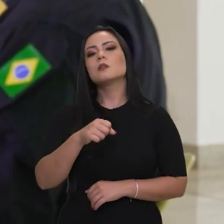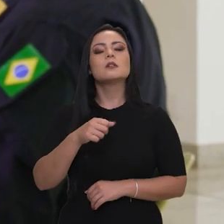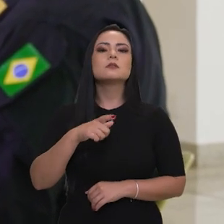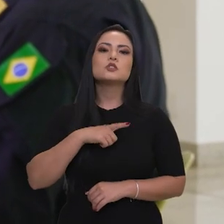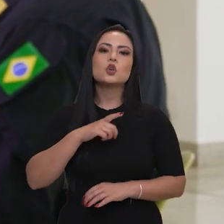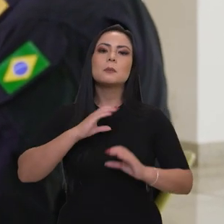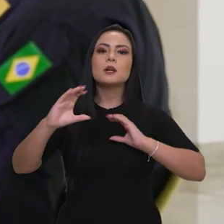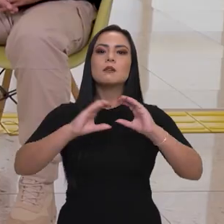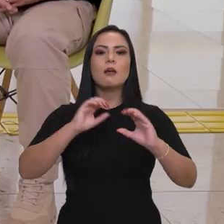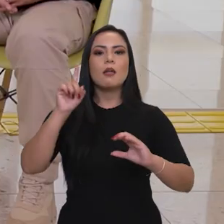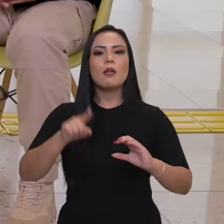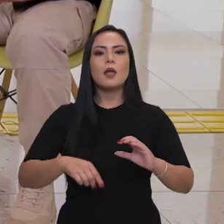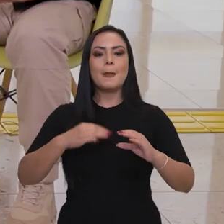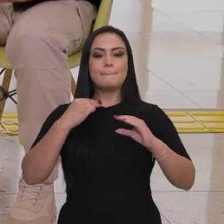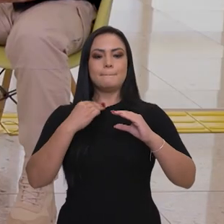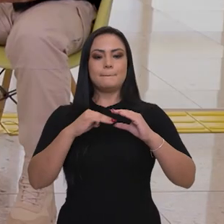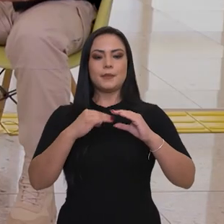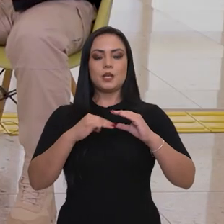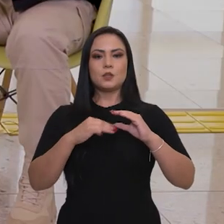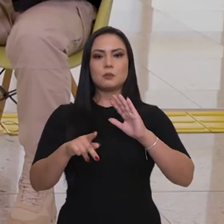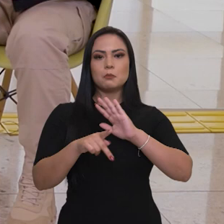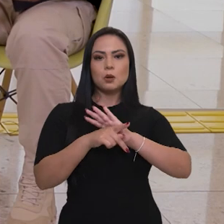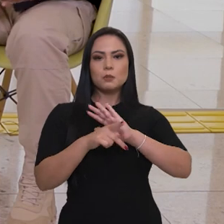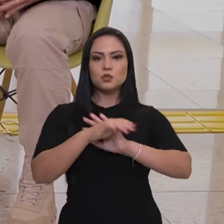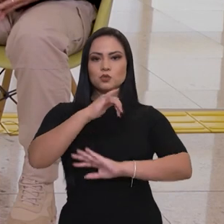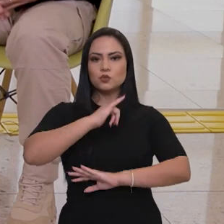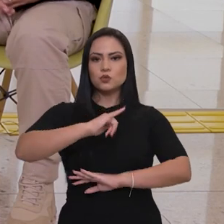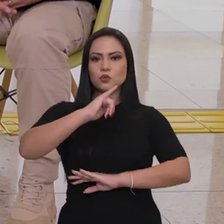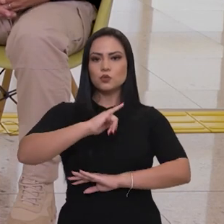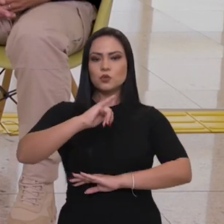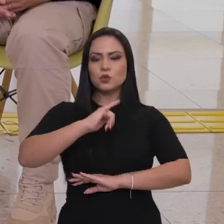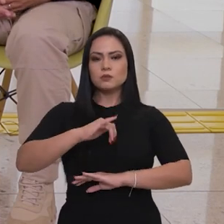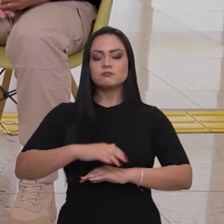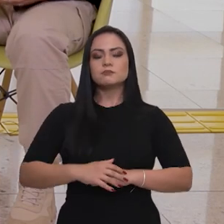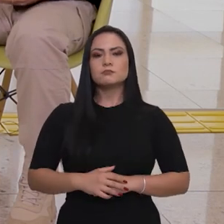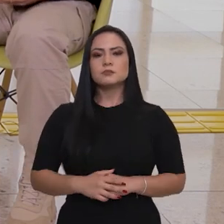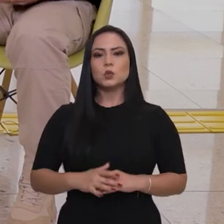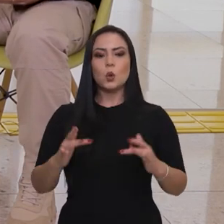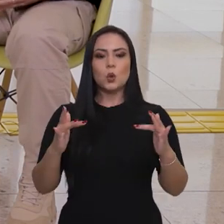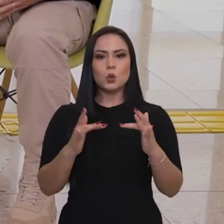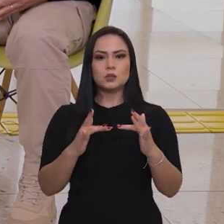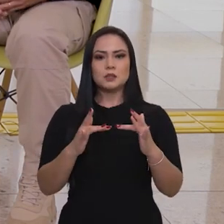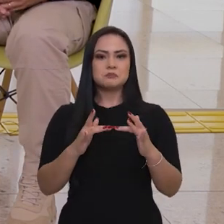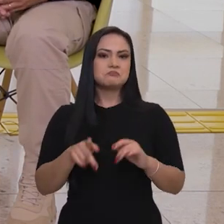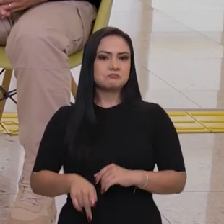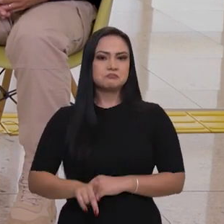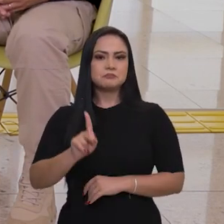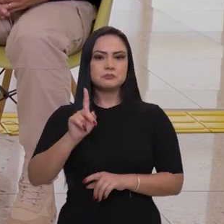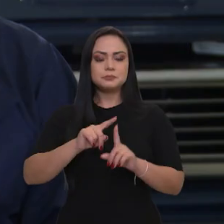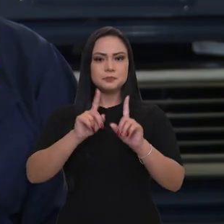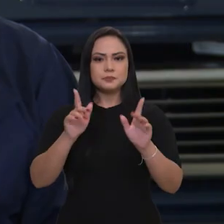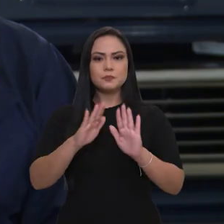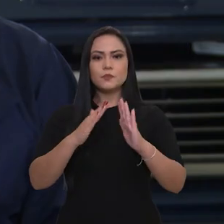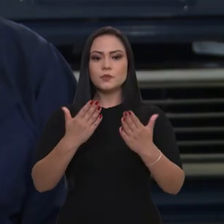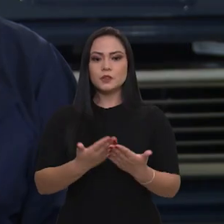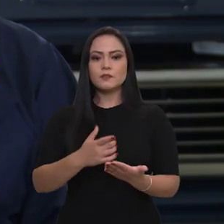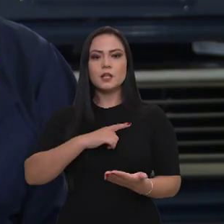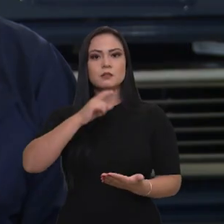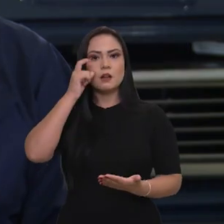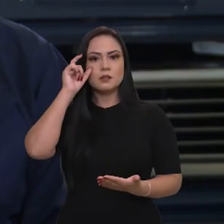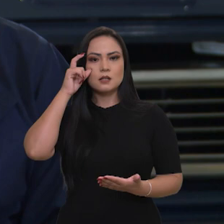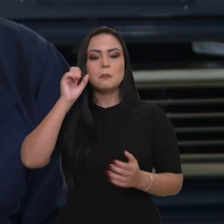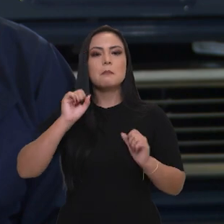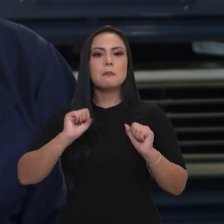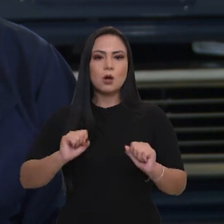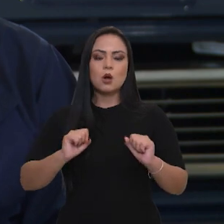oficiais que a gente divulga nessas campanhas, nos contatos que mantemos. Mas a escola que estiver interessada pode fazer contato que a gente